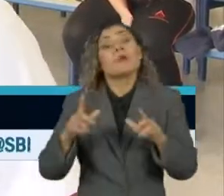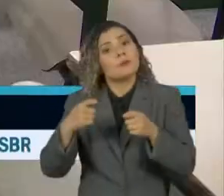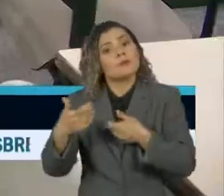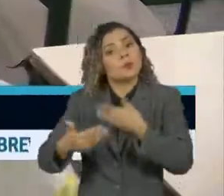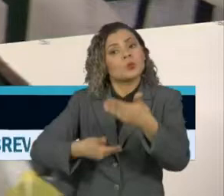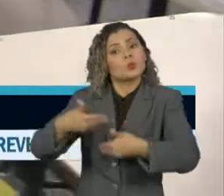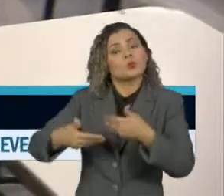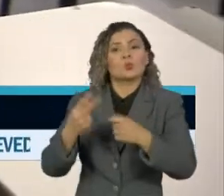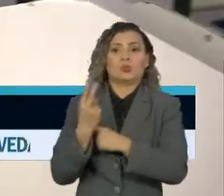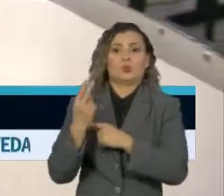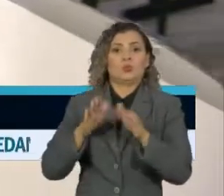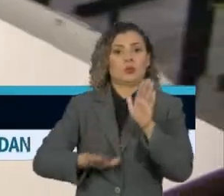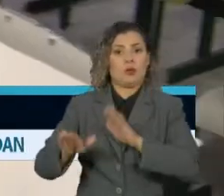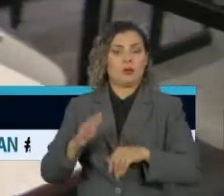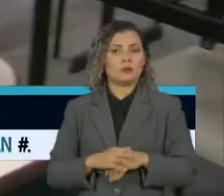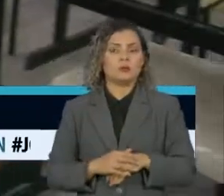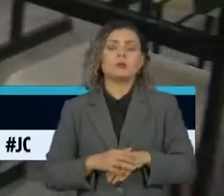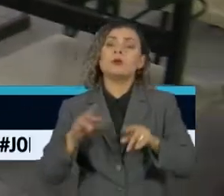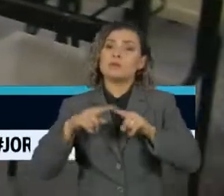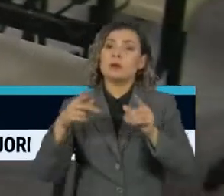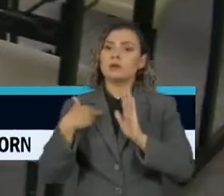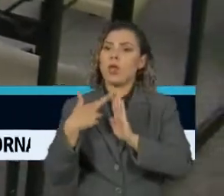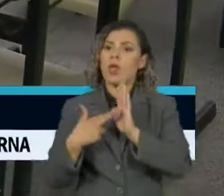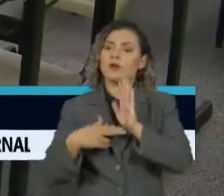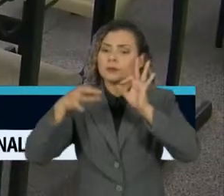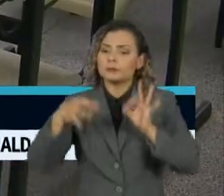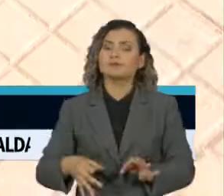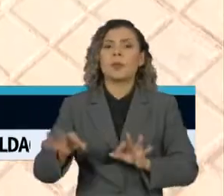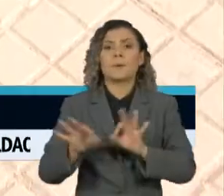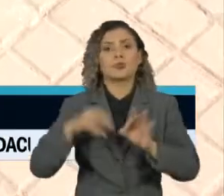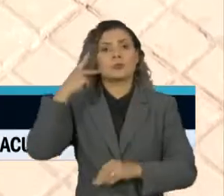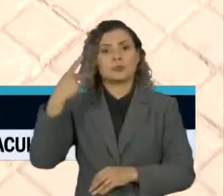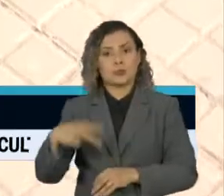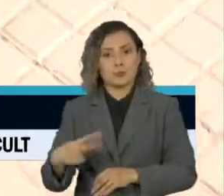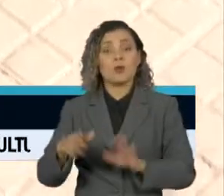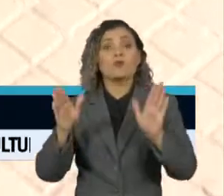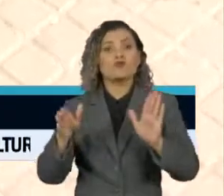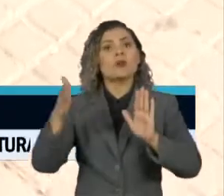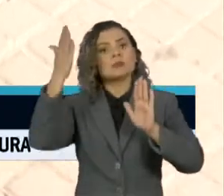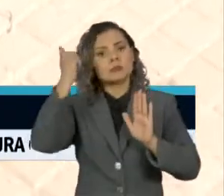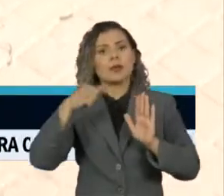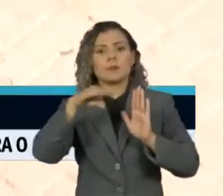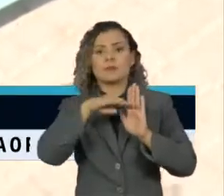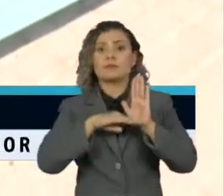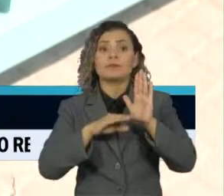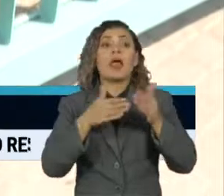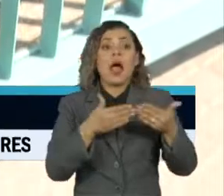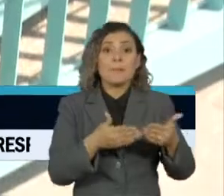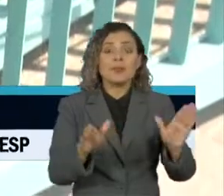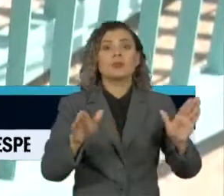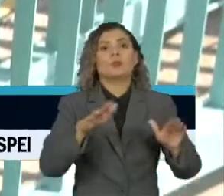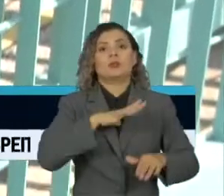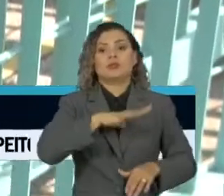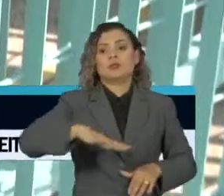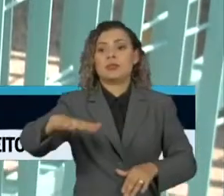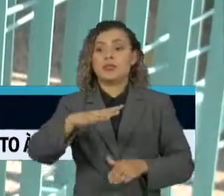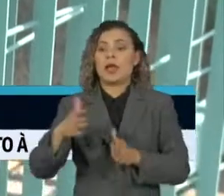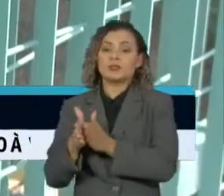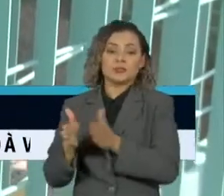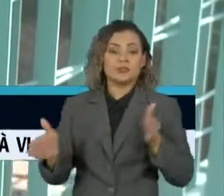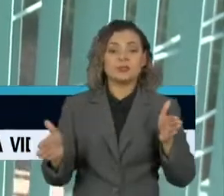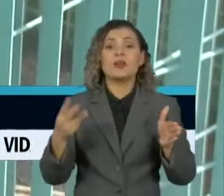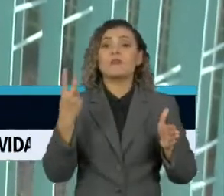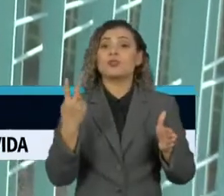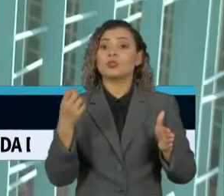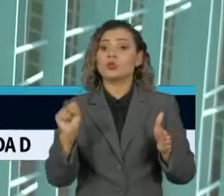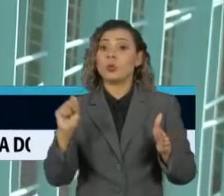cuidados. As instituições seguem as diretrizes do Plano São Paulo, que já previa a reabertura em cidades que estão há pelo menos